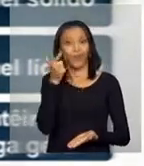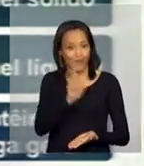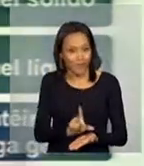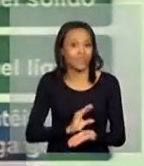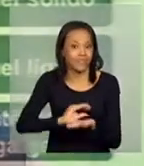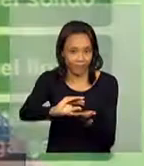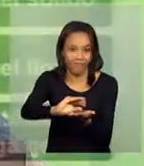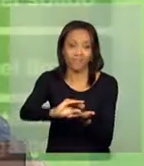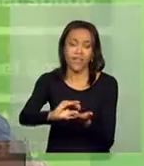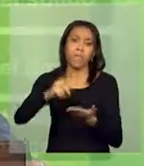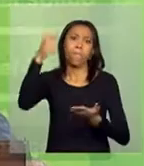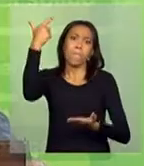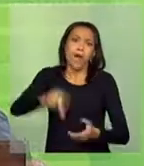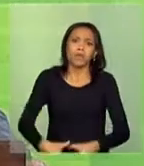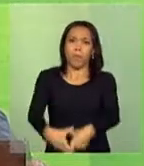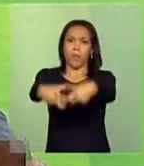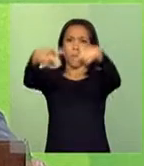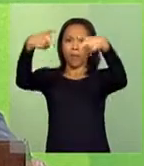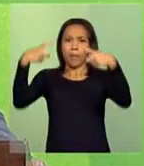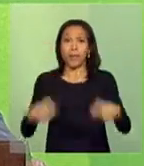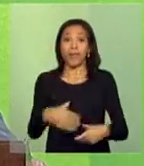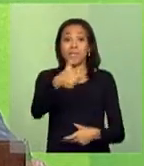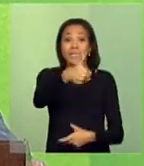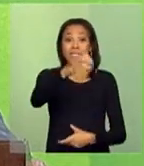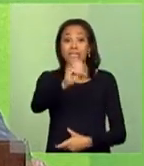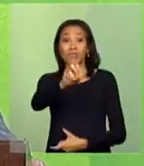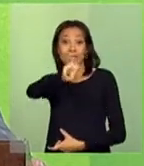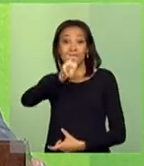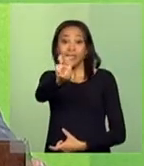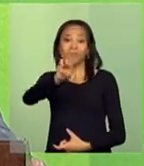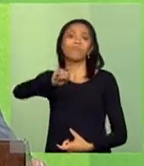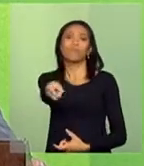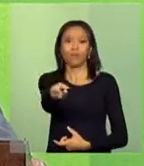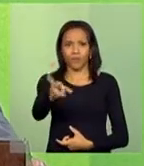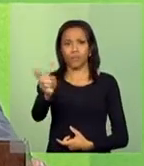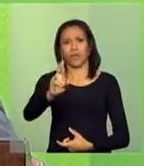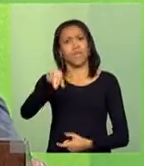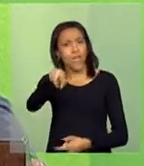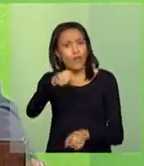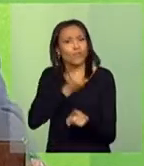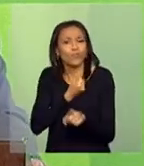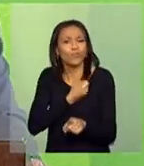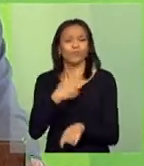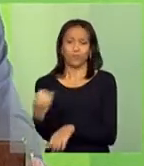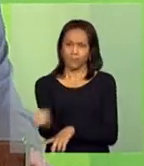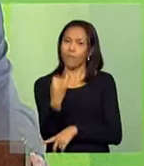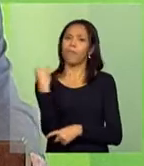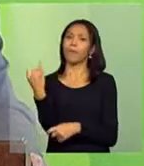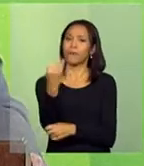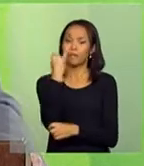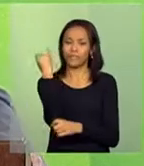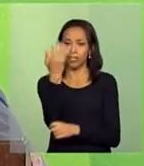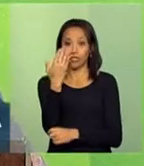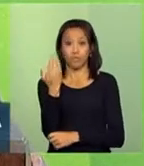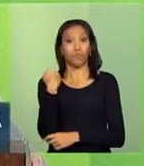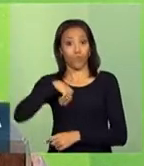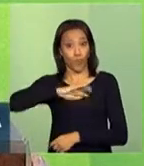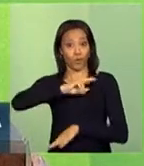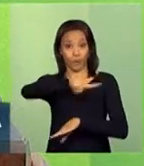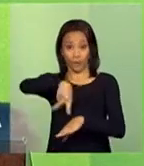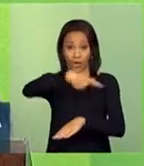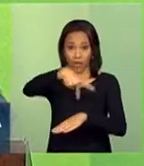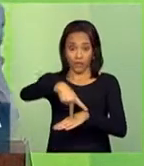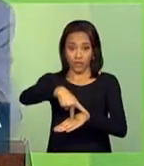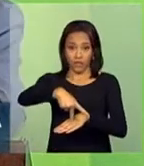aumento de capacidade de 105 milhões de reais. É um número muito importante para o nosso país. dos quais,